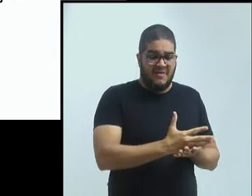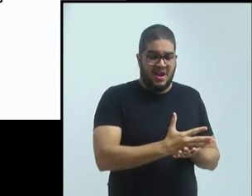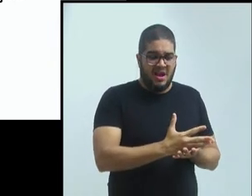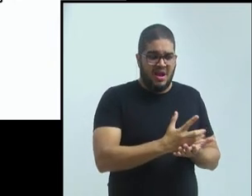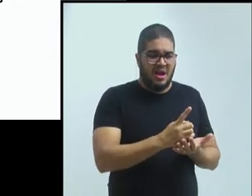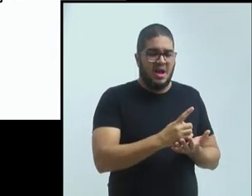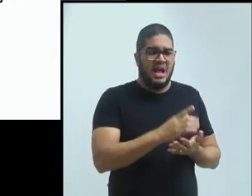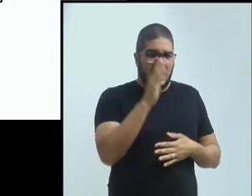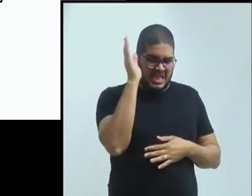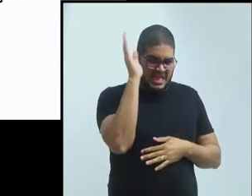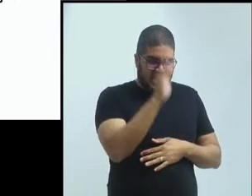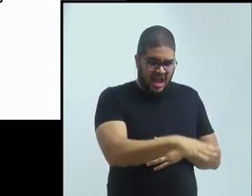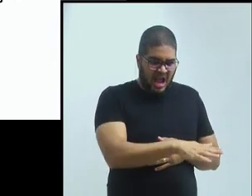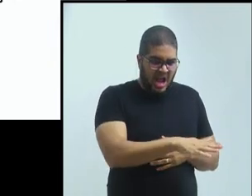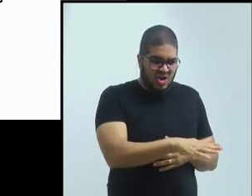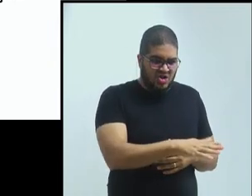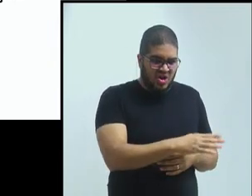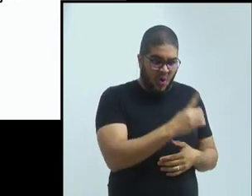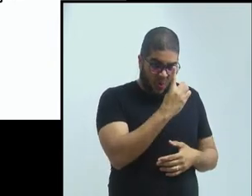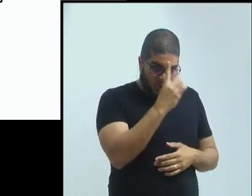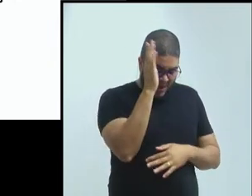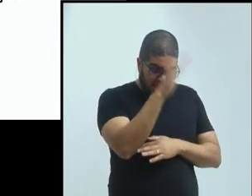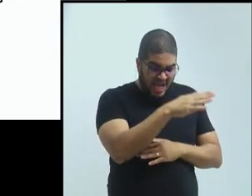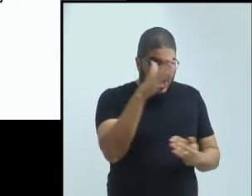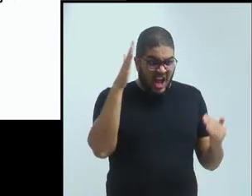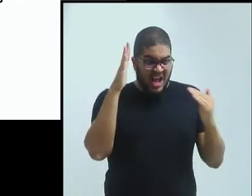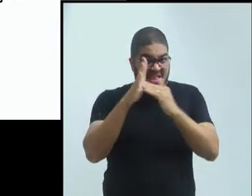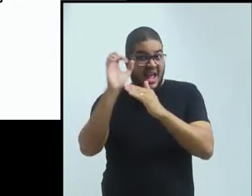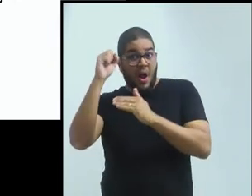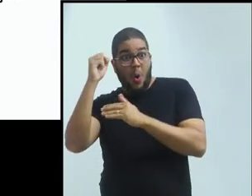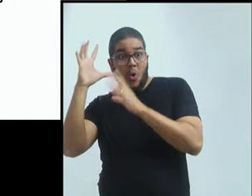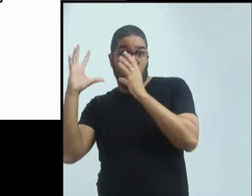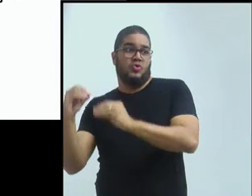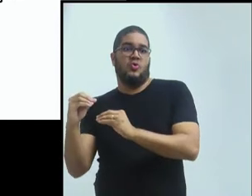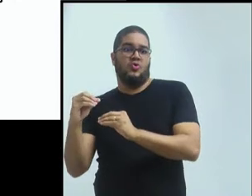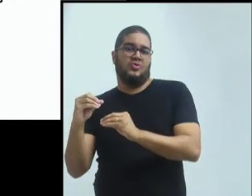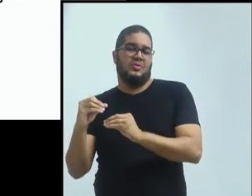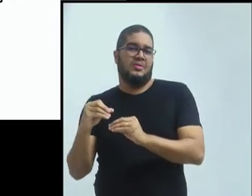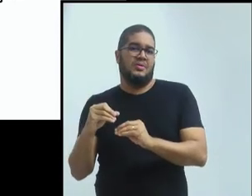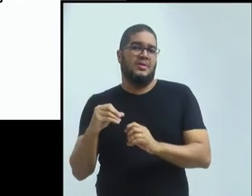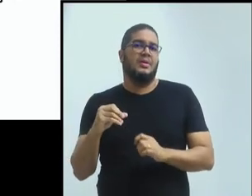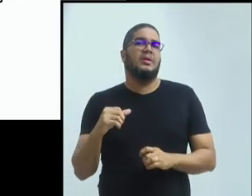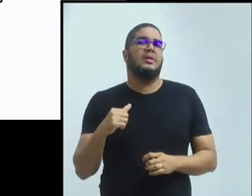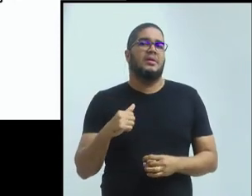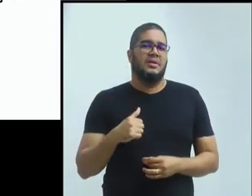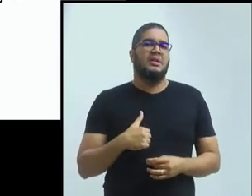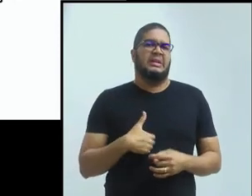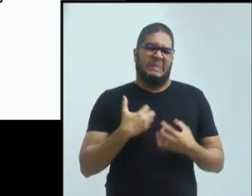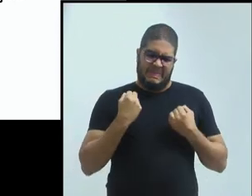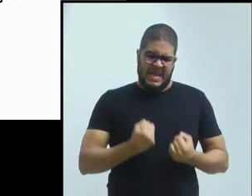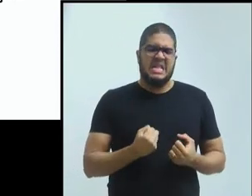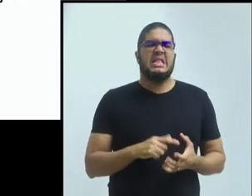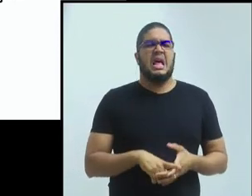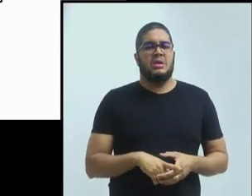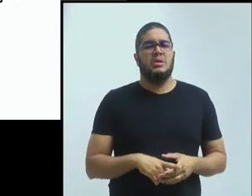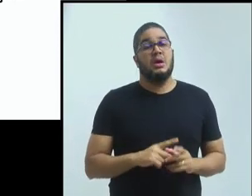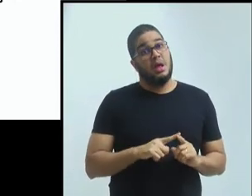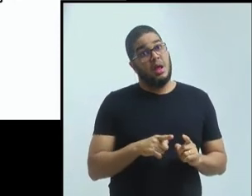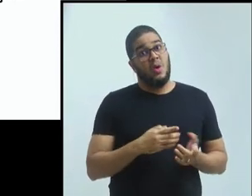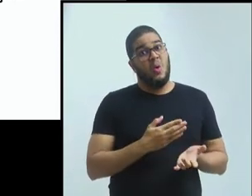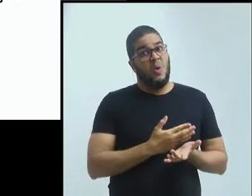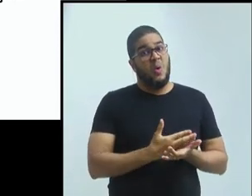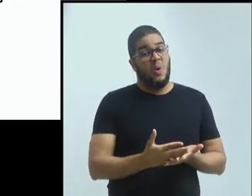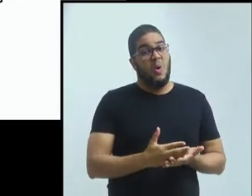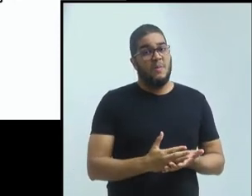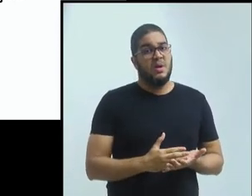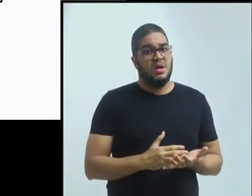eu fui marcando as idas às escolas de manhã e de noite. Então, 8h da manhã, eu estava lá no hotel, alguém ia me